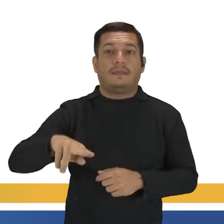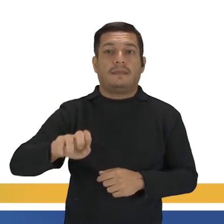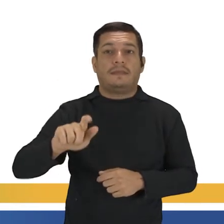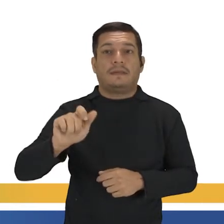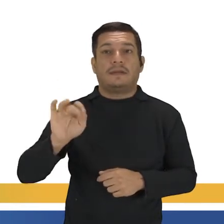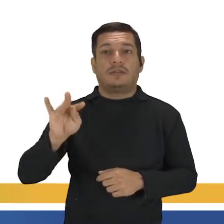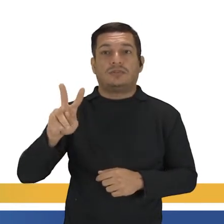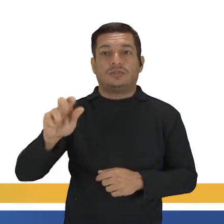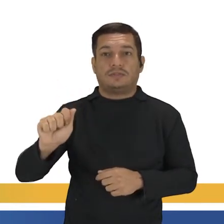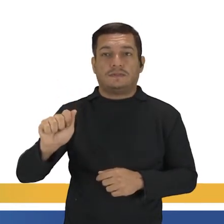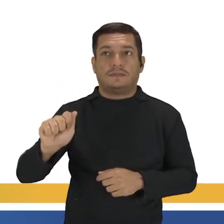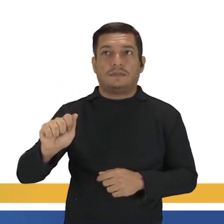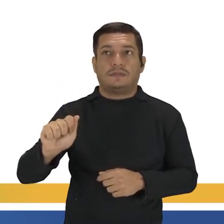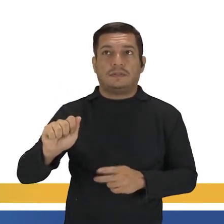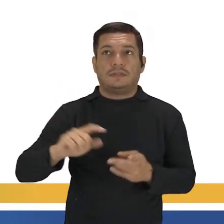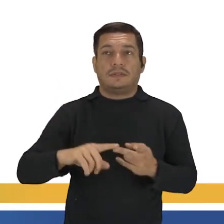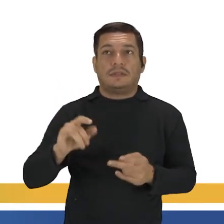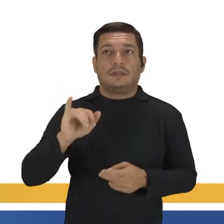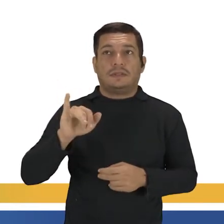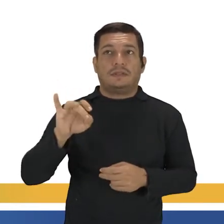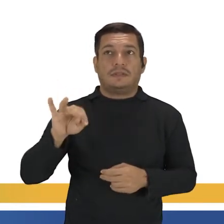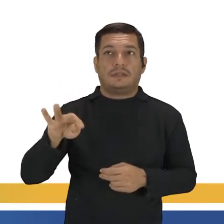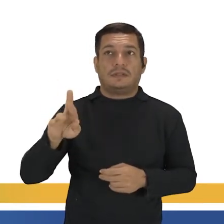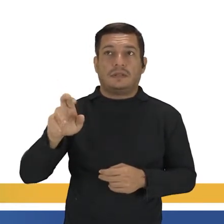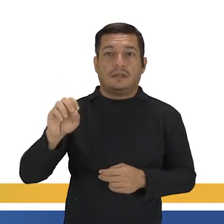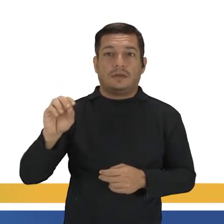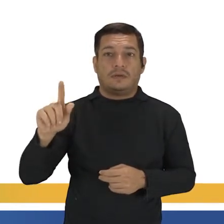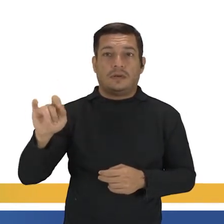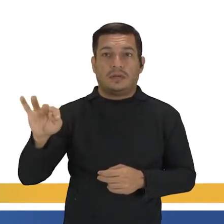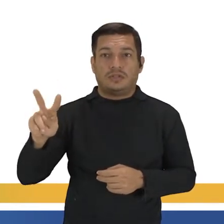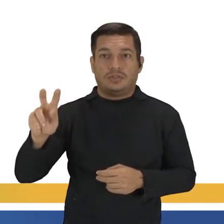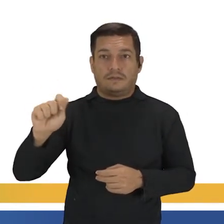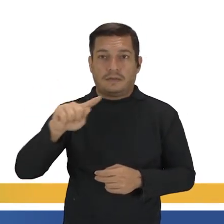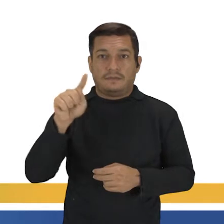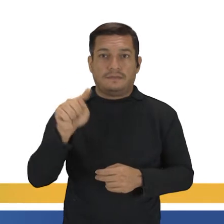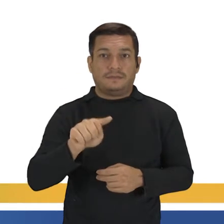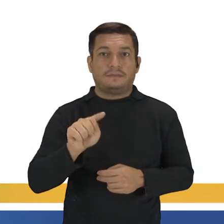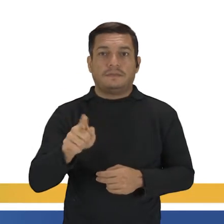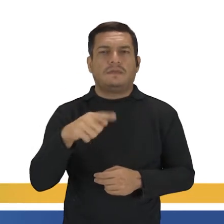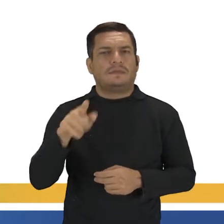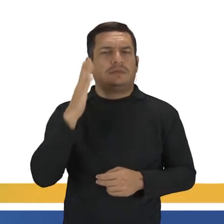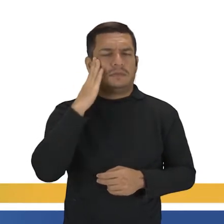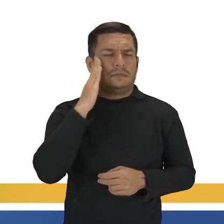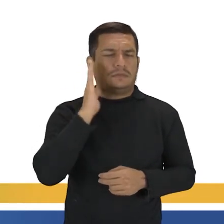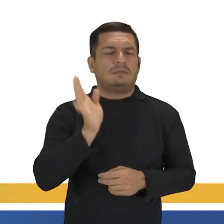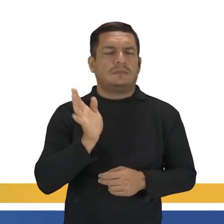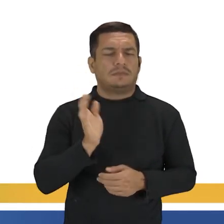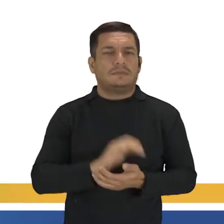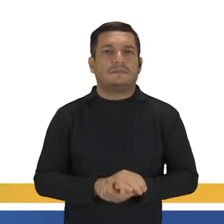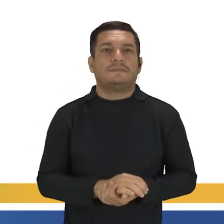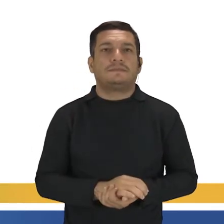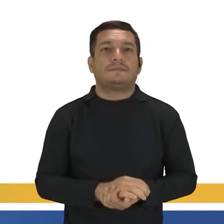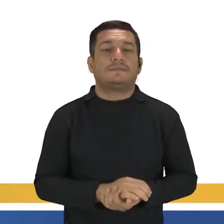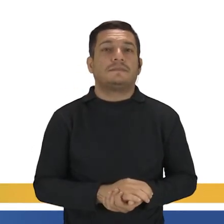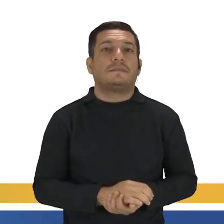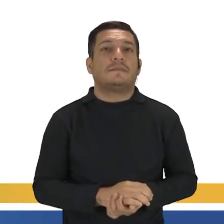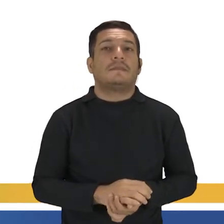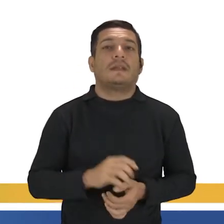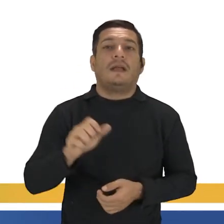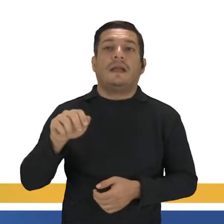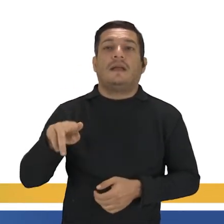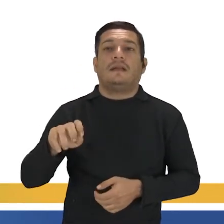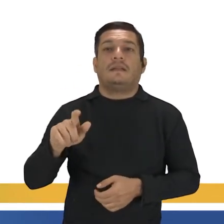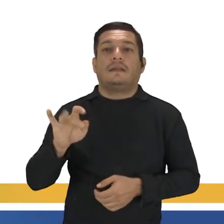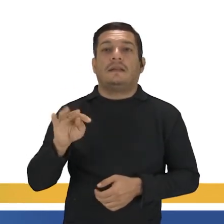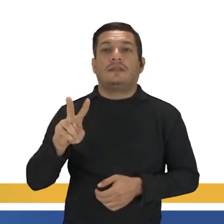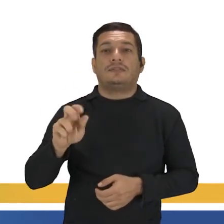cansada de falar a forma negativa e interrogativa porque é tão igualzinho. Você já deve saber isso aí, tá? A forma negativa,